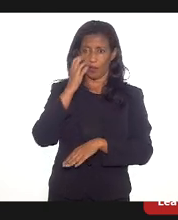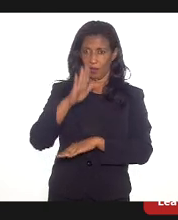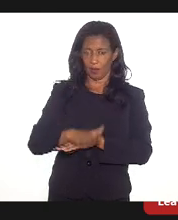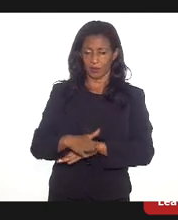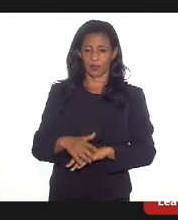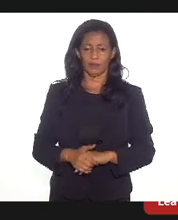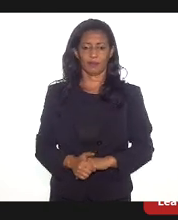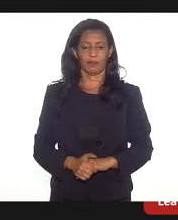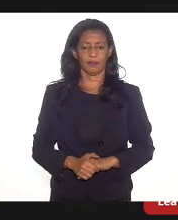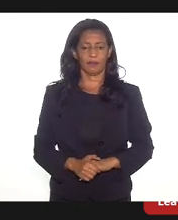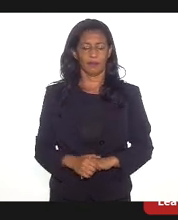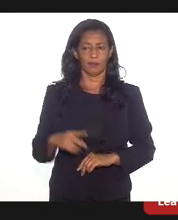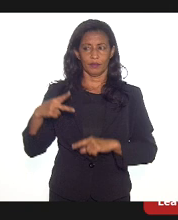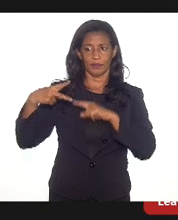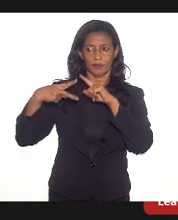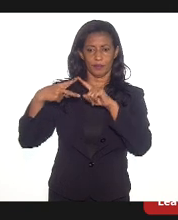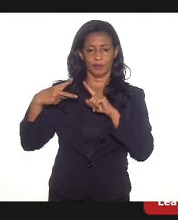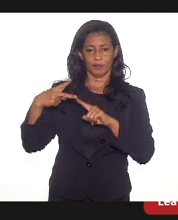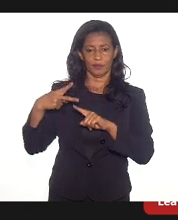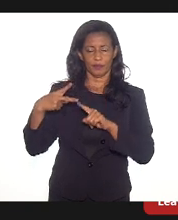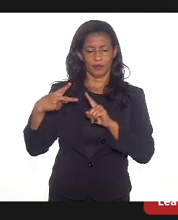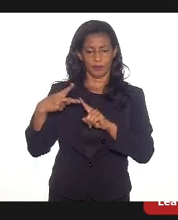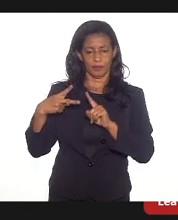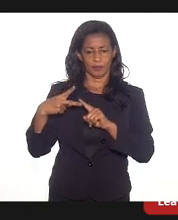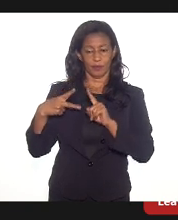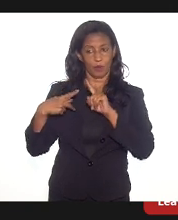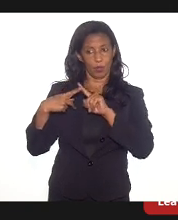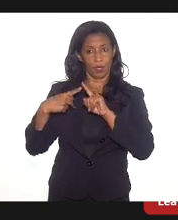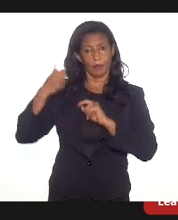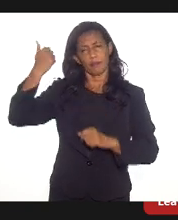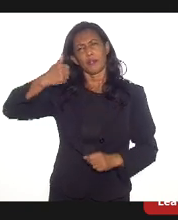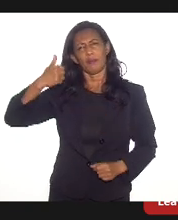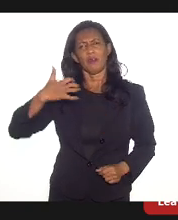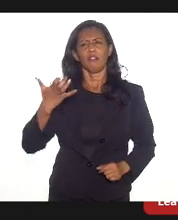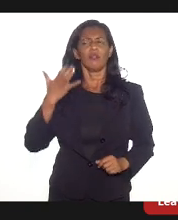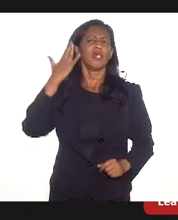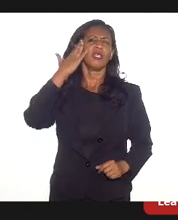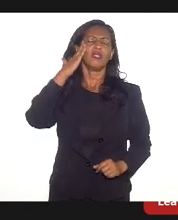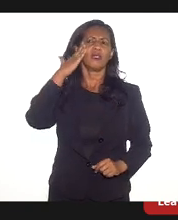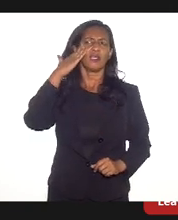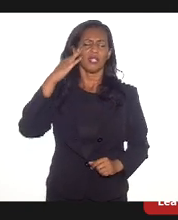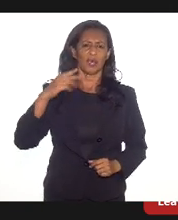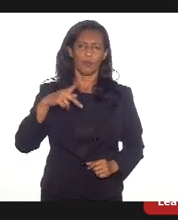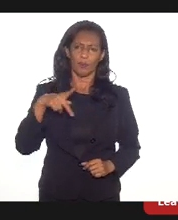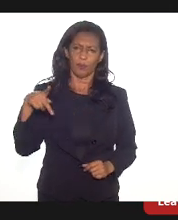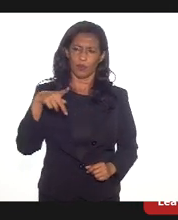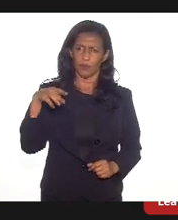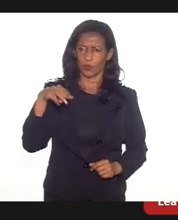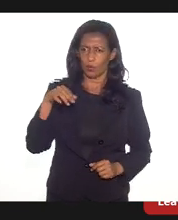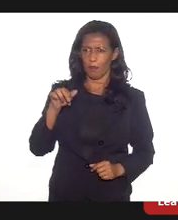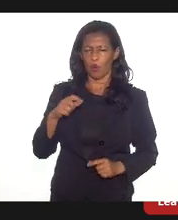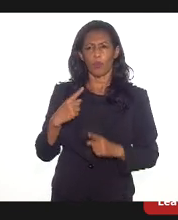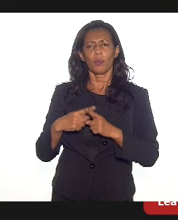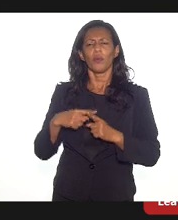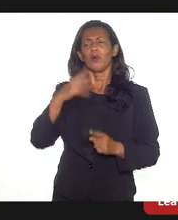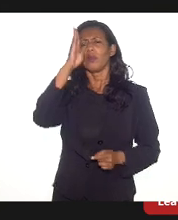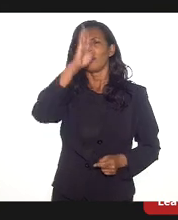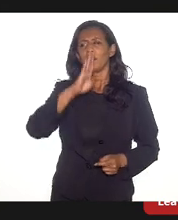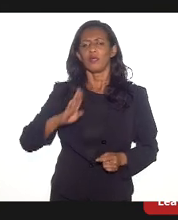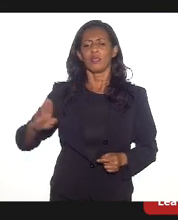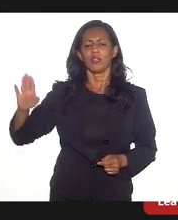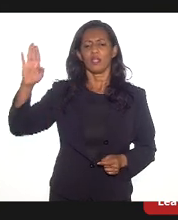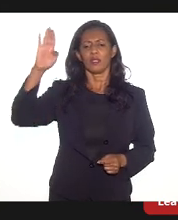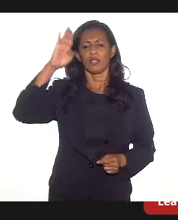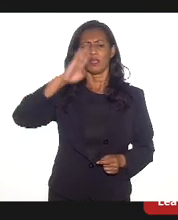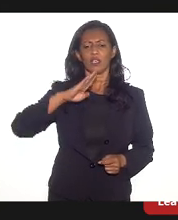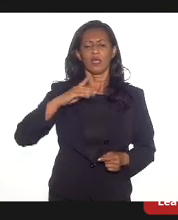então, dois elementos. Um, eu gostaria de entender, senhor Mauro Osório, por que o Brasil, por que o Estado do Rio de